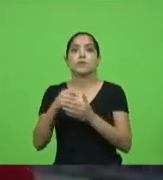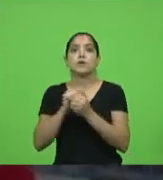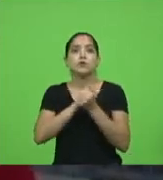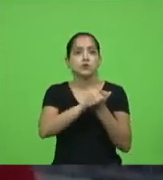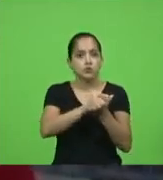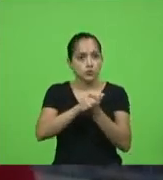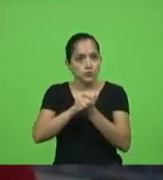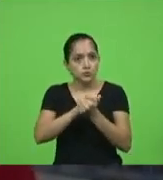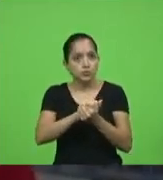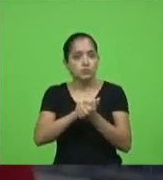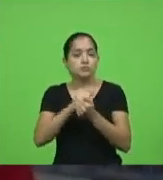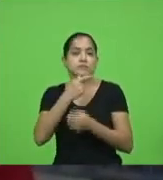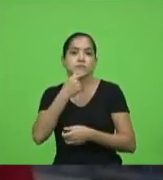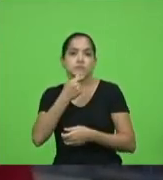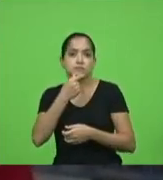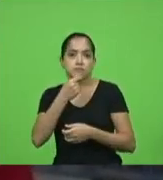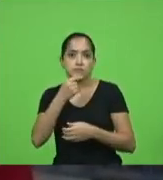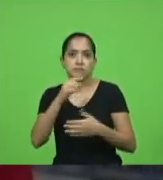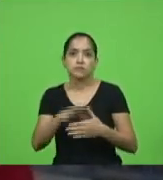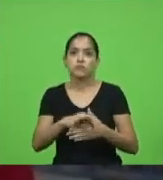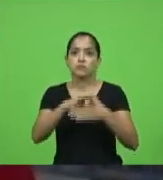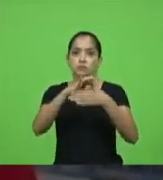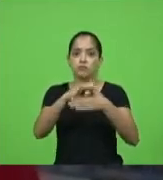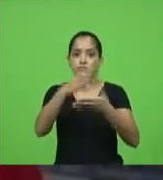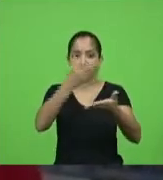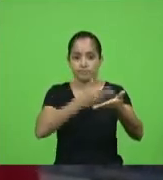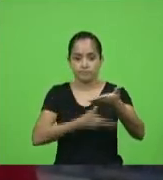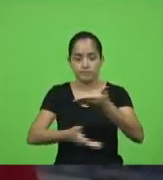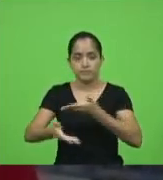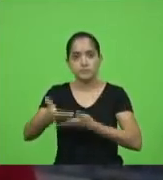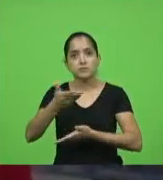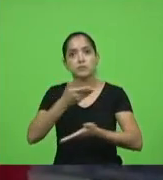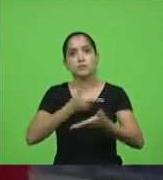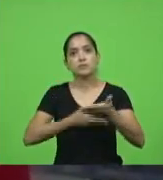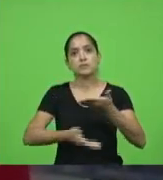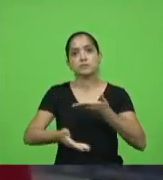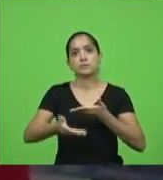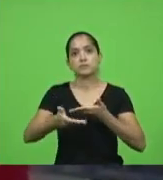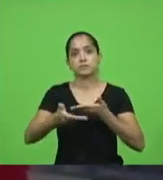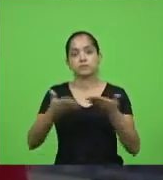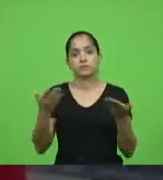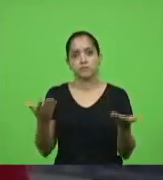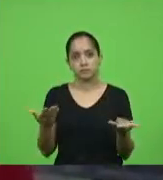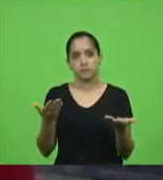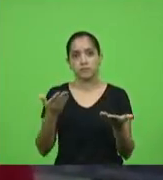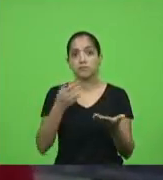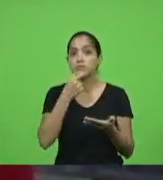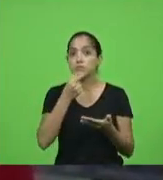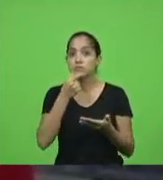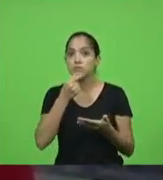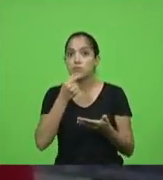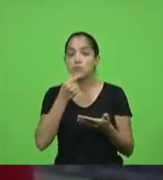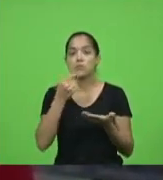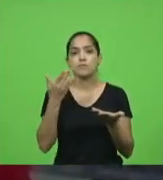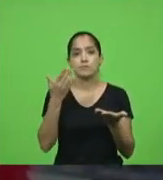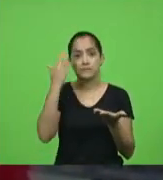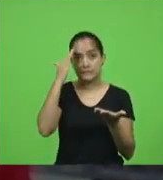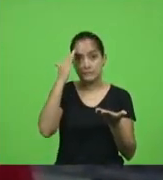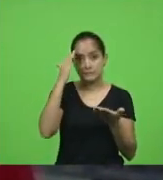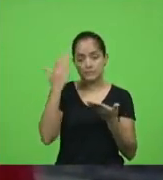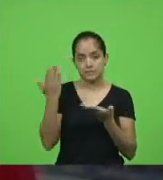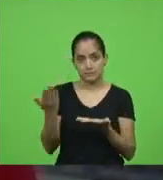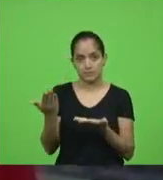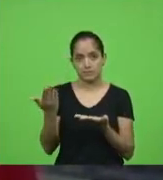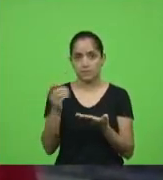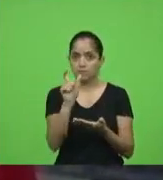aos homens liderança compartilhada que os homens entendam o que quer dizer essa palavra também